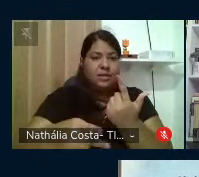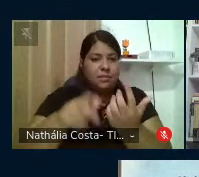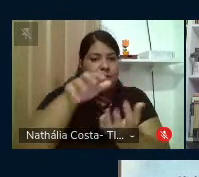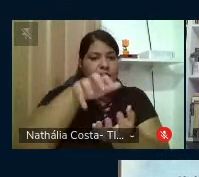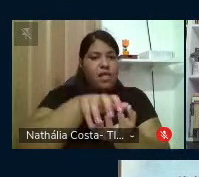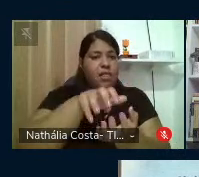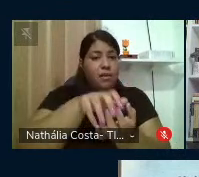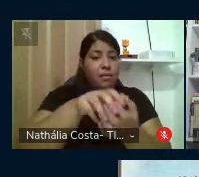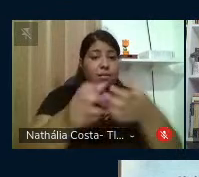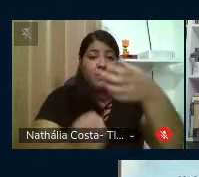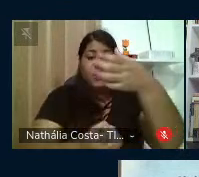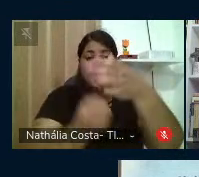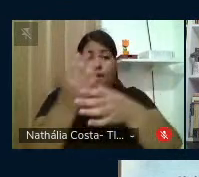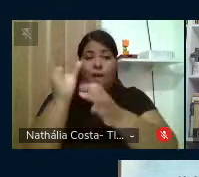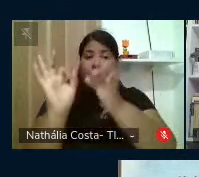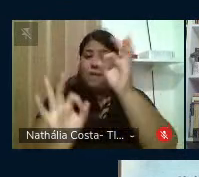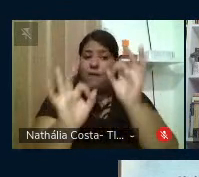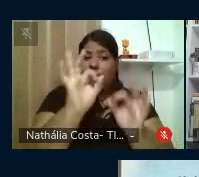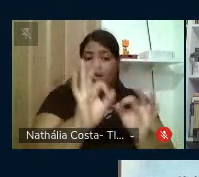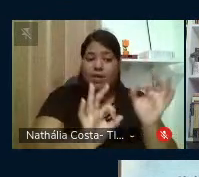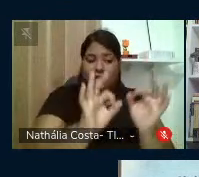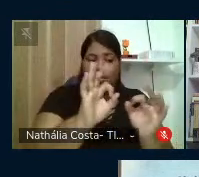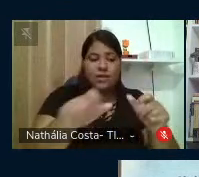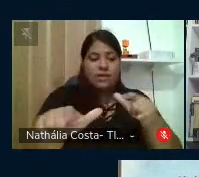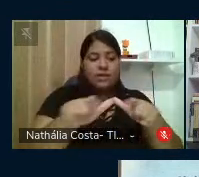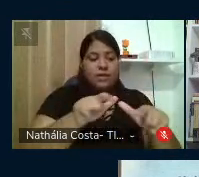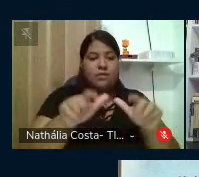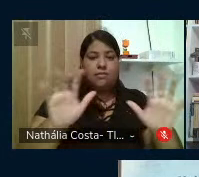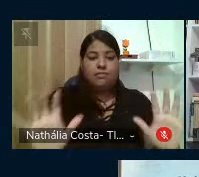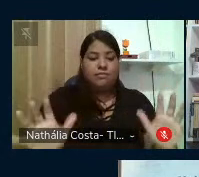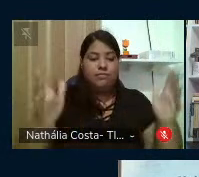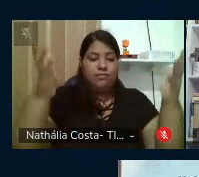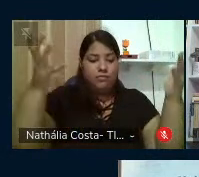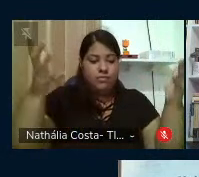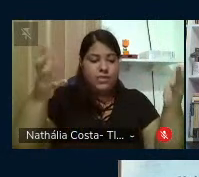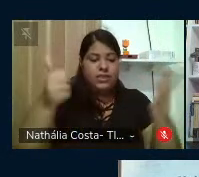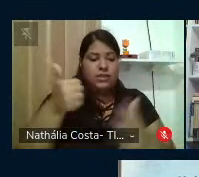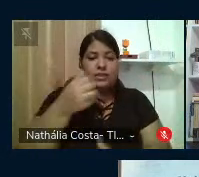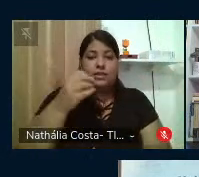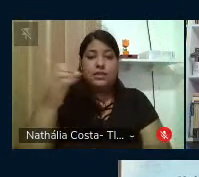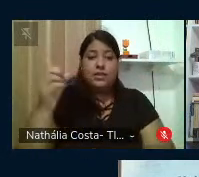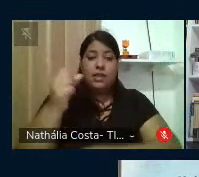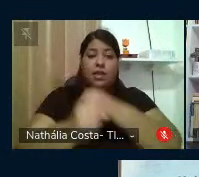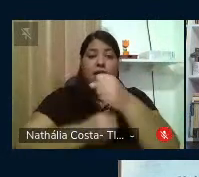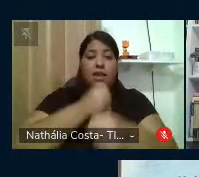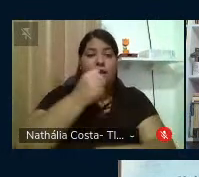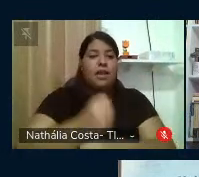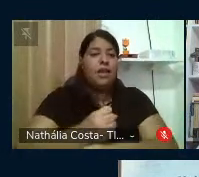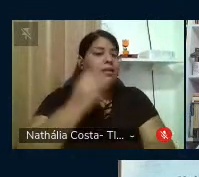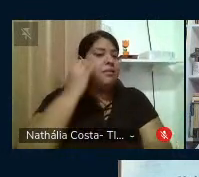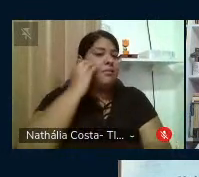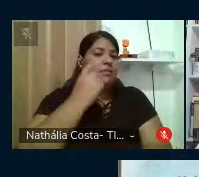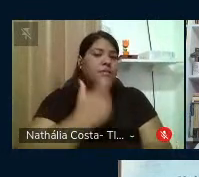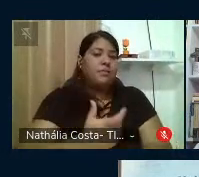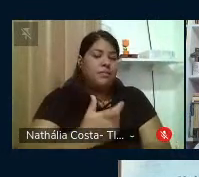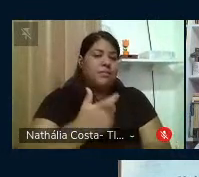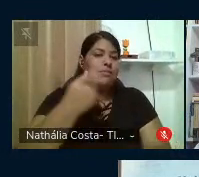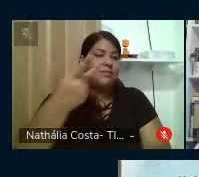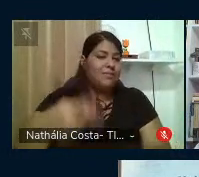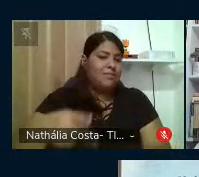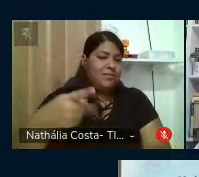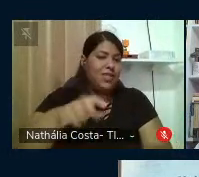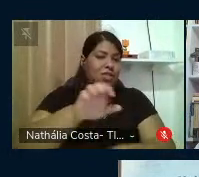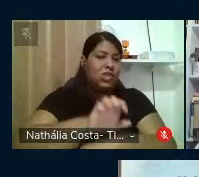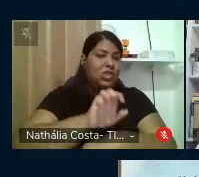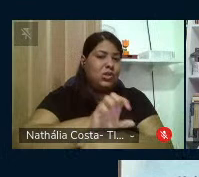coordenar as atividades comemorativas do centenário de Paulo Freire, no âmbito do Estado de Pernambuco,